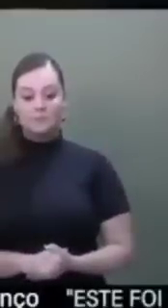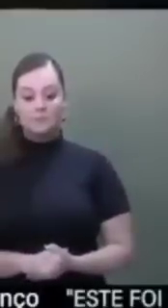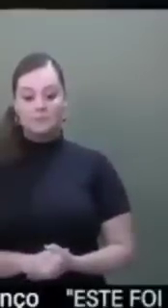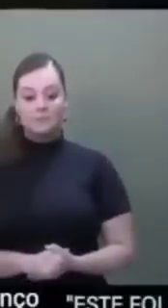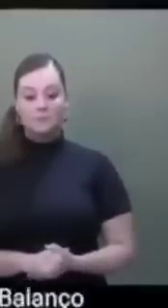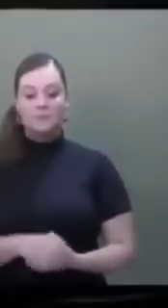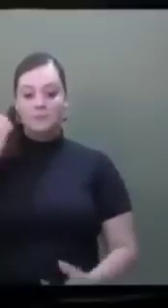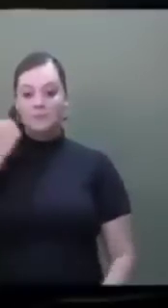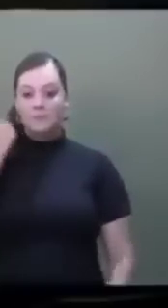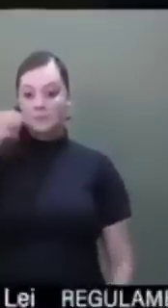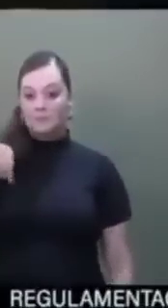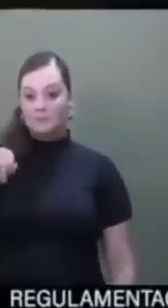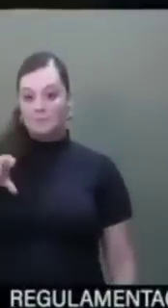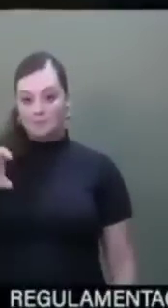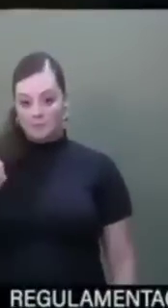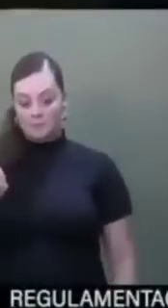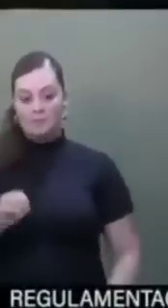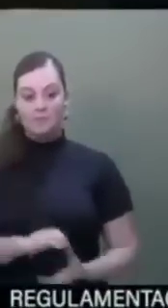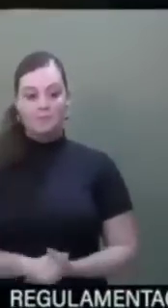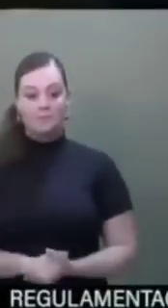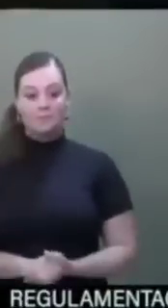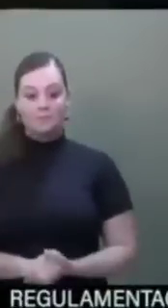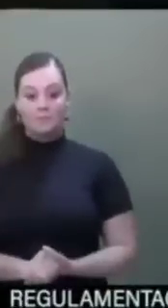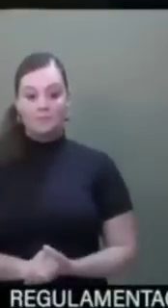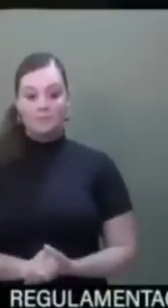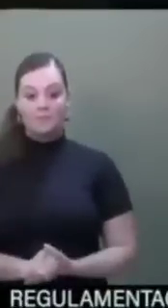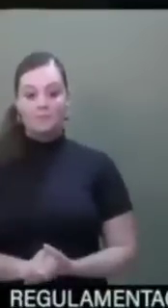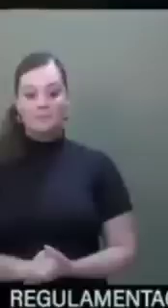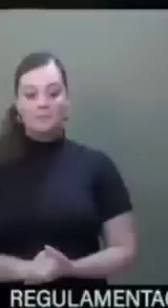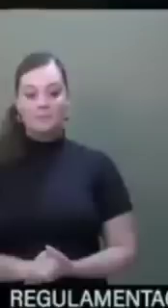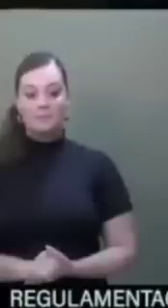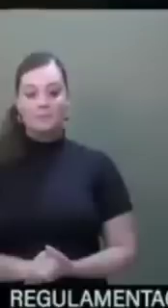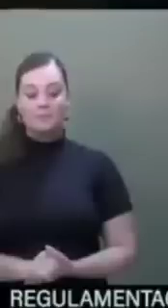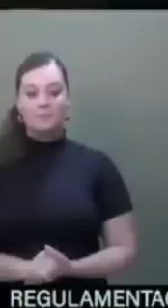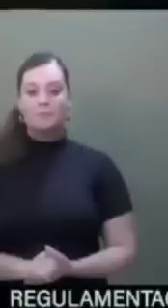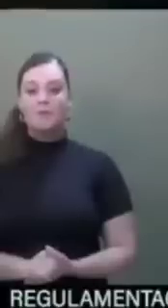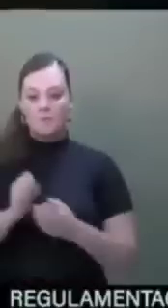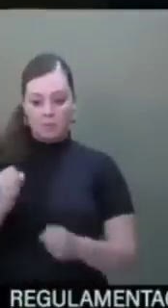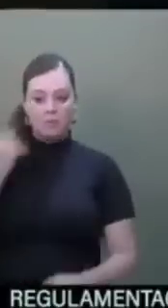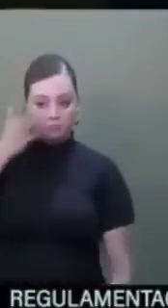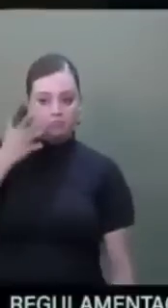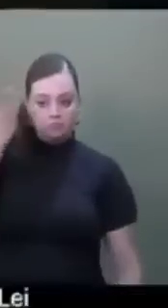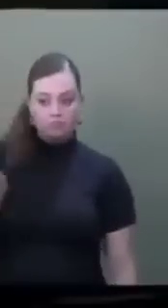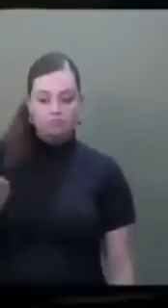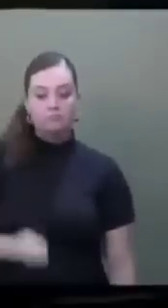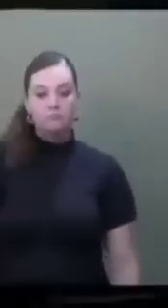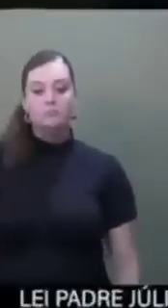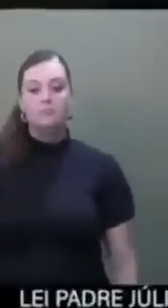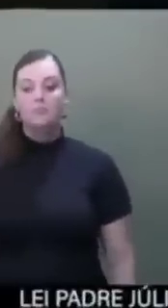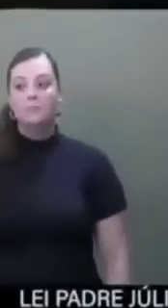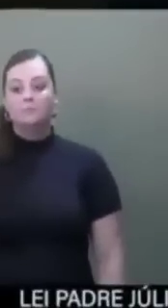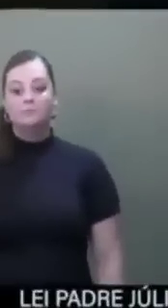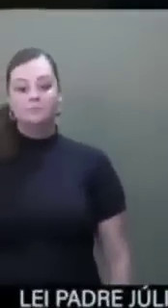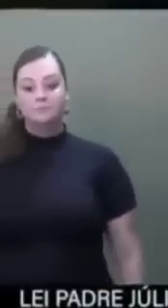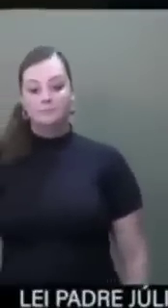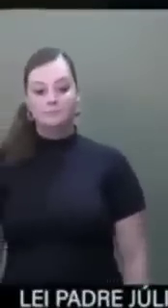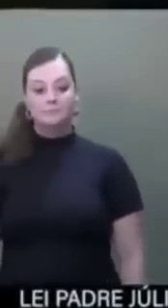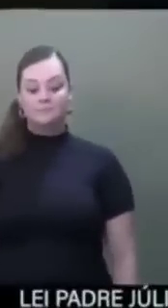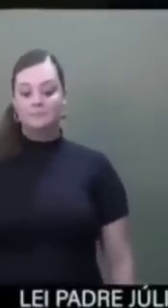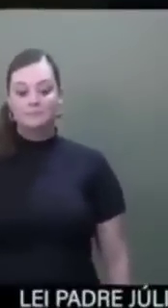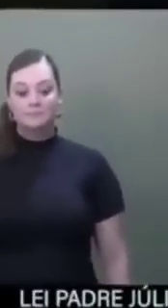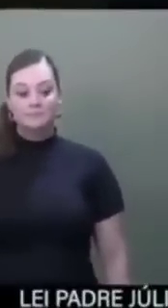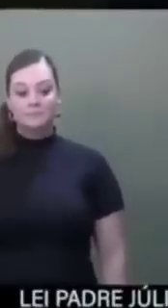Senador Marcelo Castro, V. Exª tem a palavra, anunciado o projeto de lei